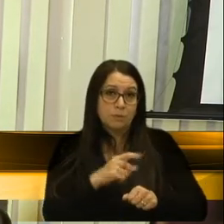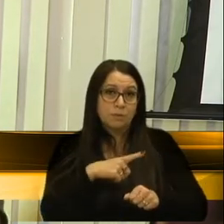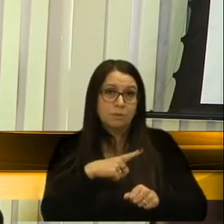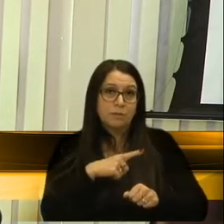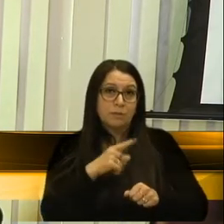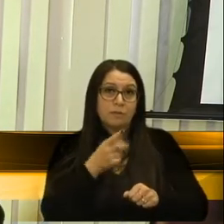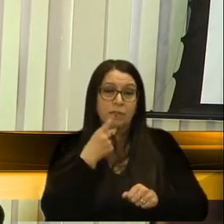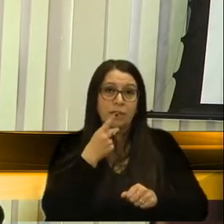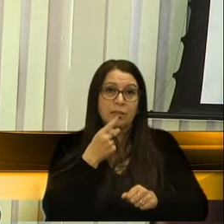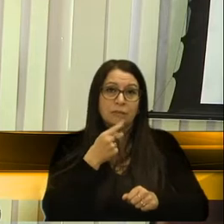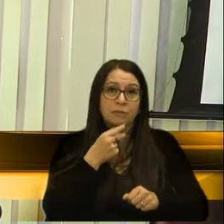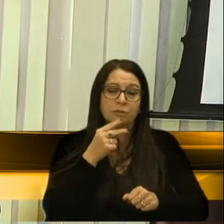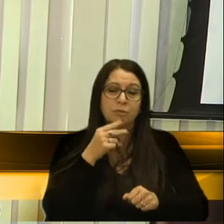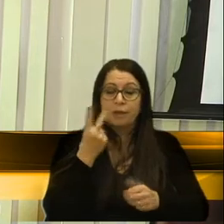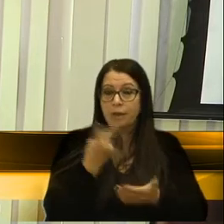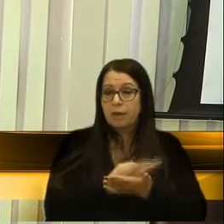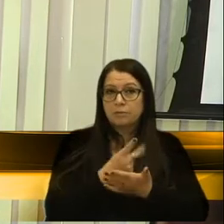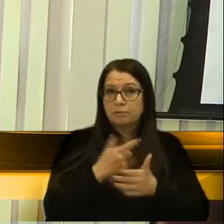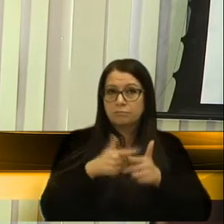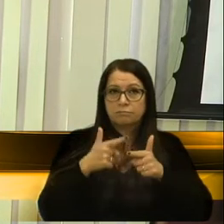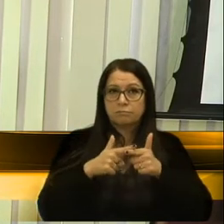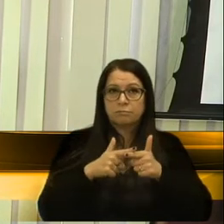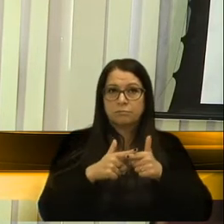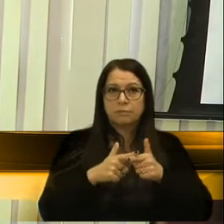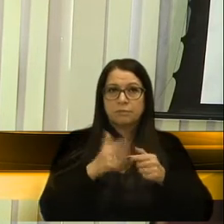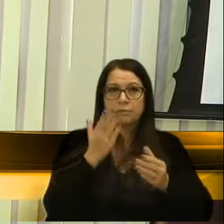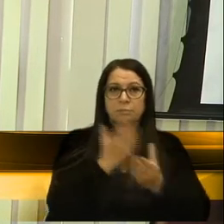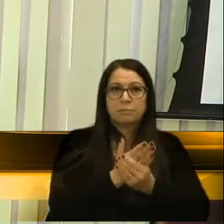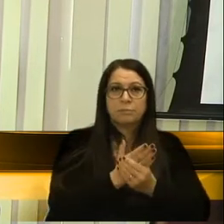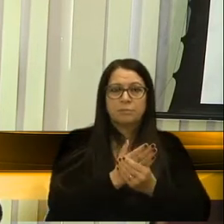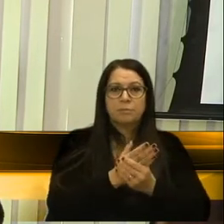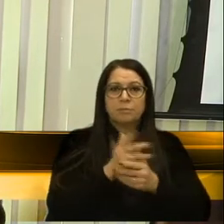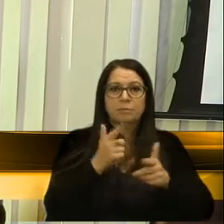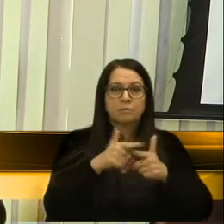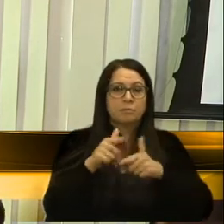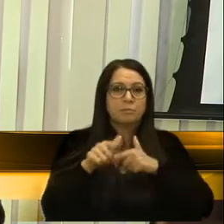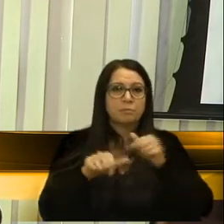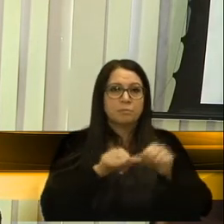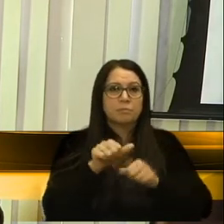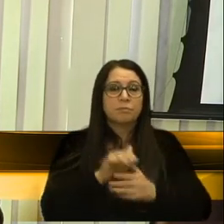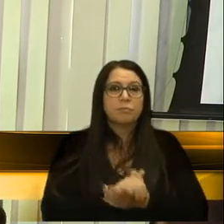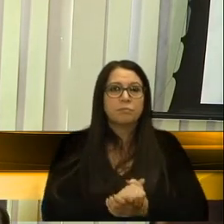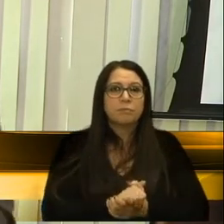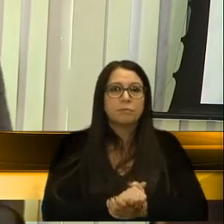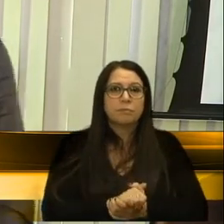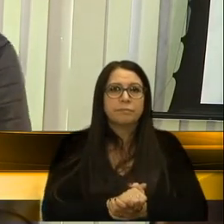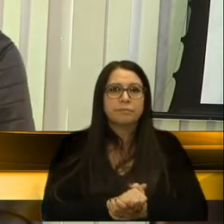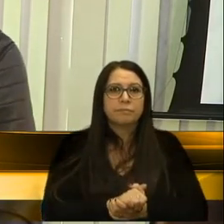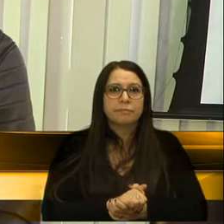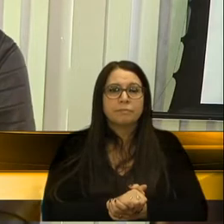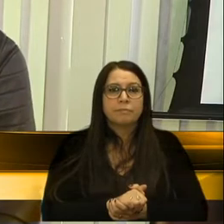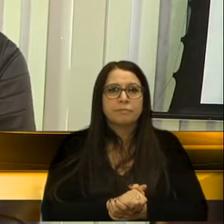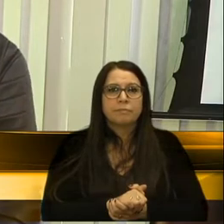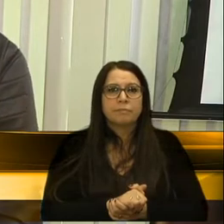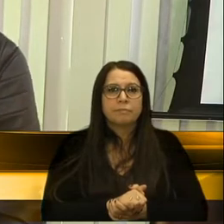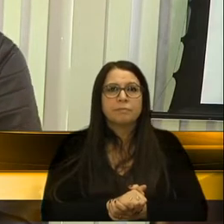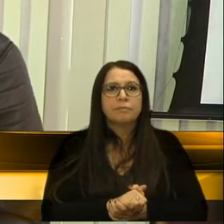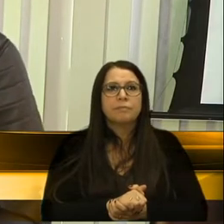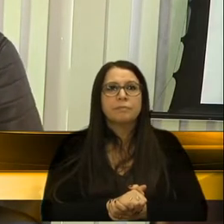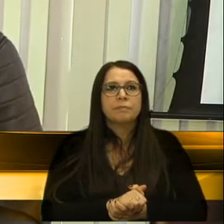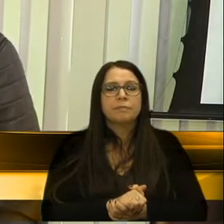expressado mal, mas não tem problema. Tem processo aí, mova, que não tem problema nenhum. Mas, assim, não, mas assim, vereador.